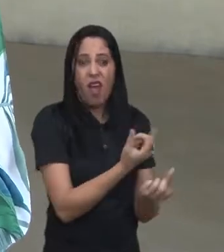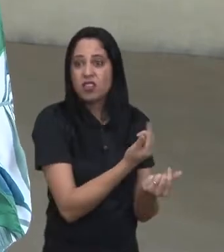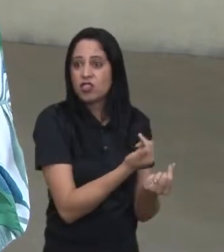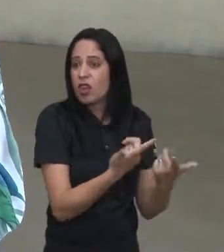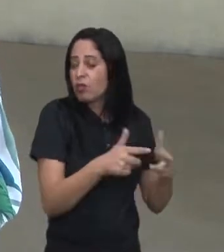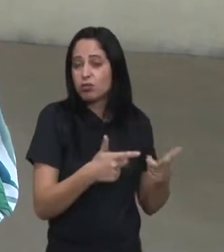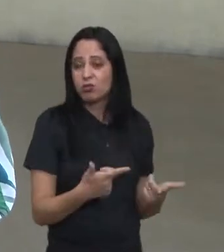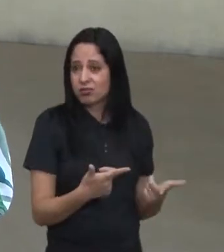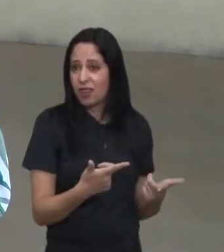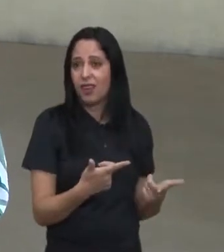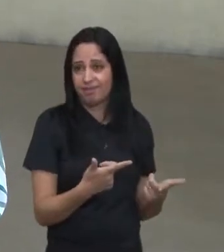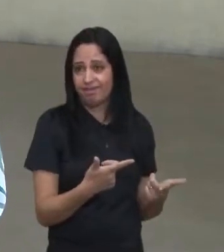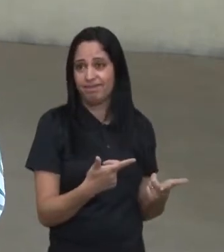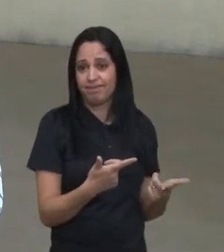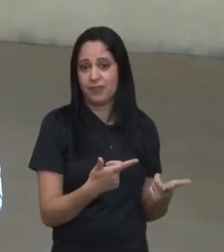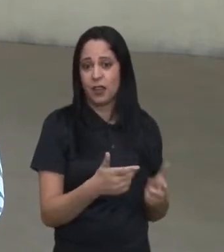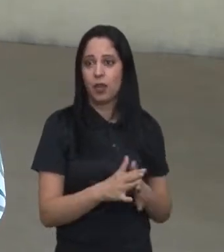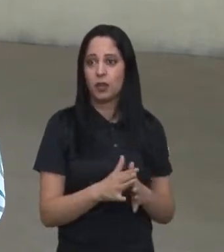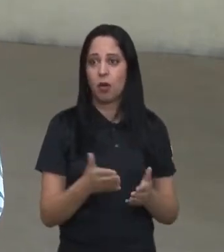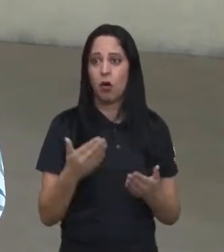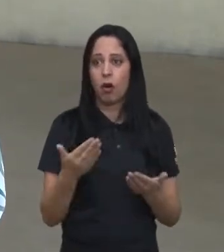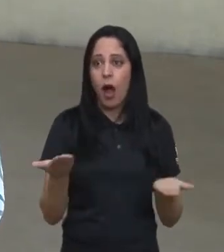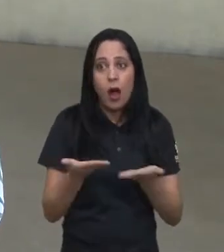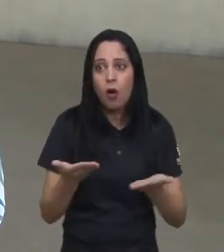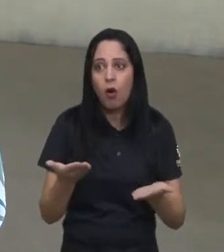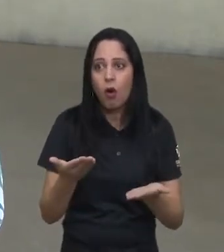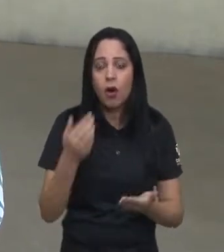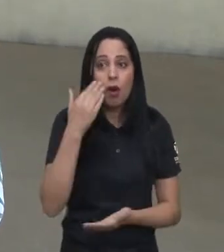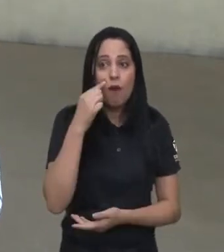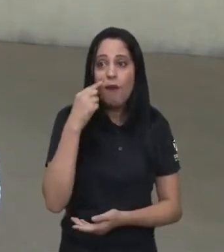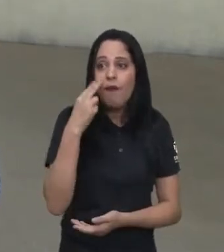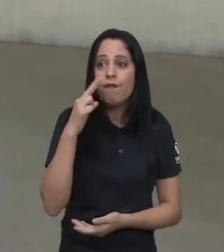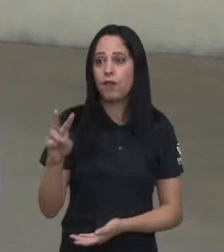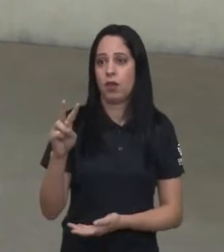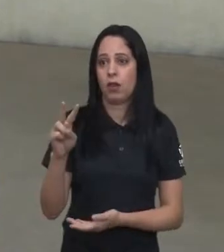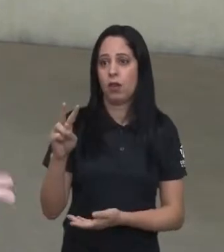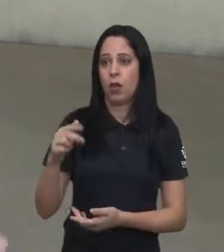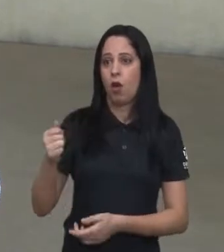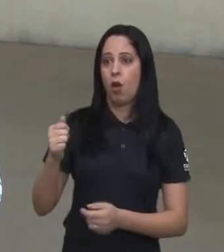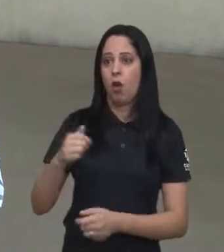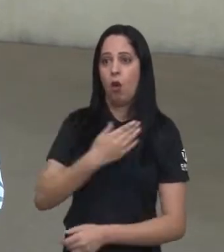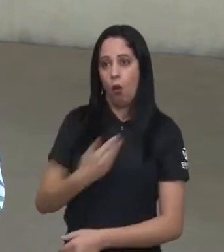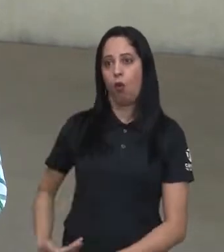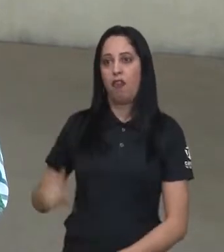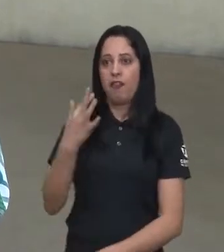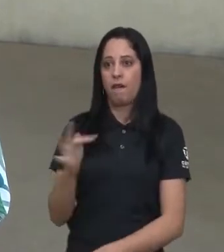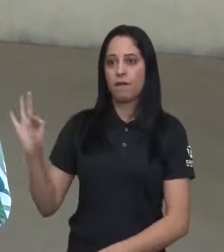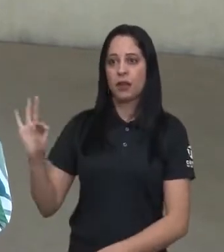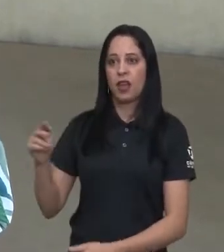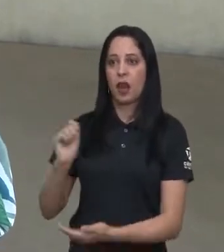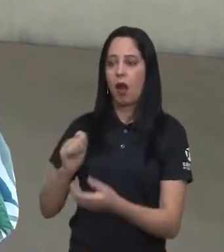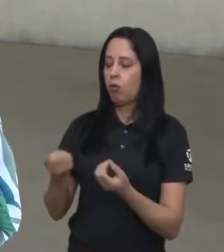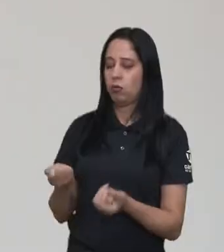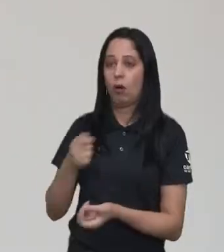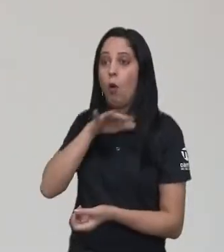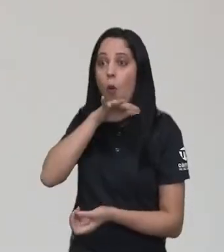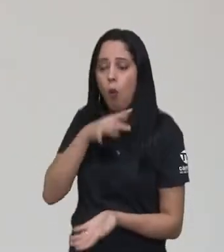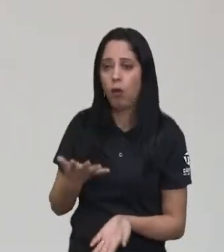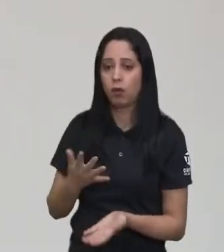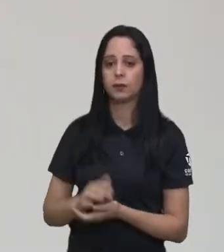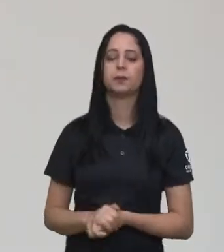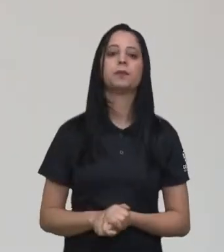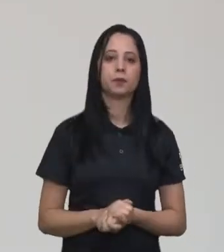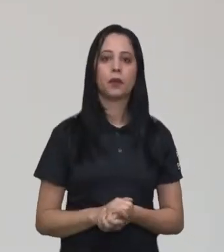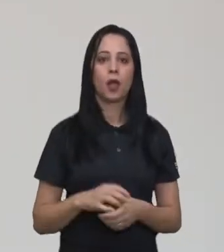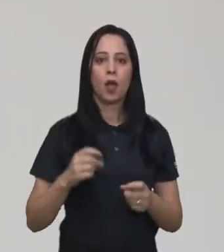sem recurso, você vê os procedimentos, nós acabamos de ver o ridículo que são pagos pelo governo federal. Também